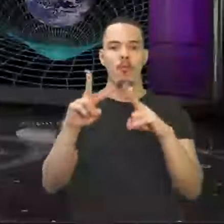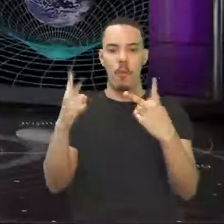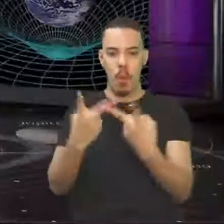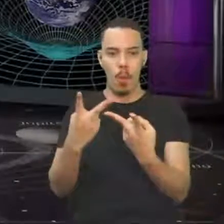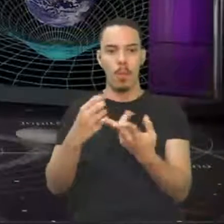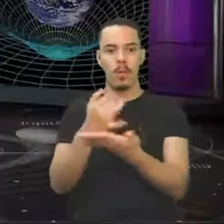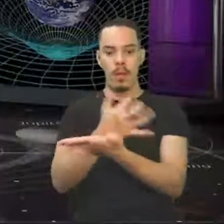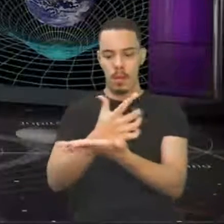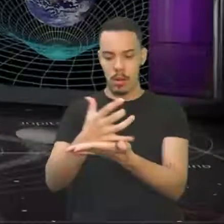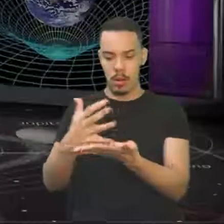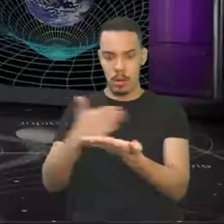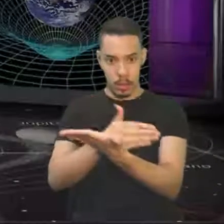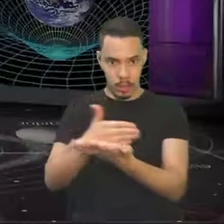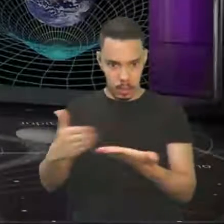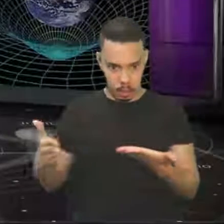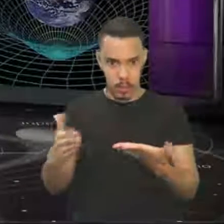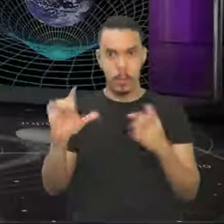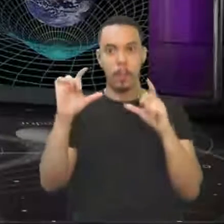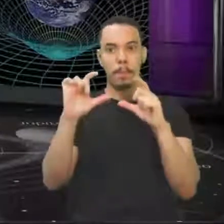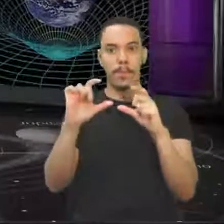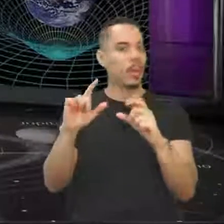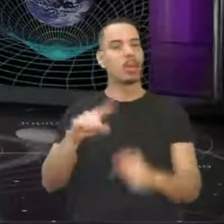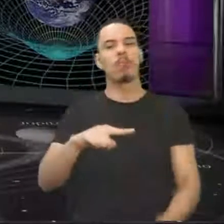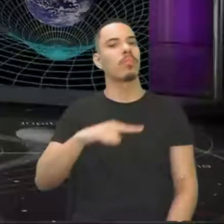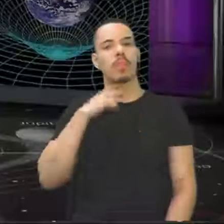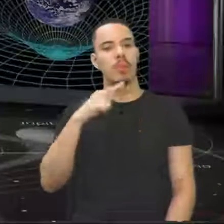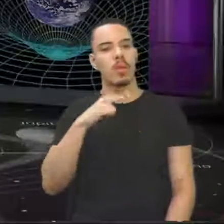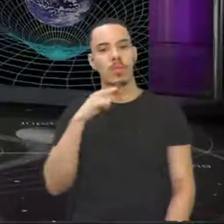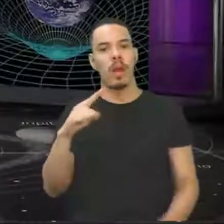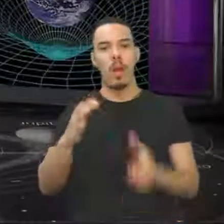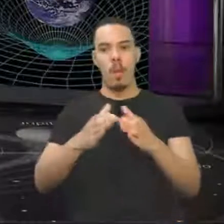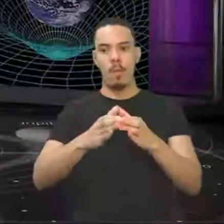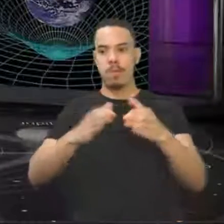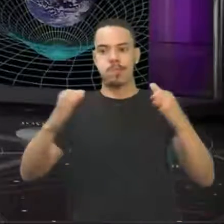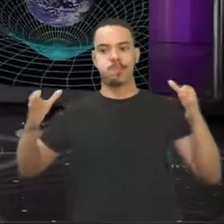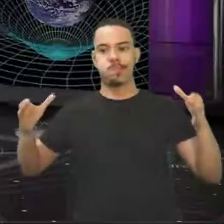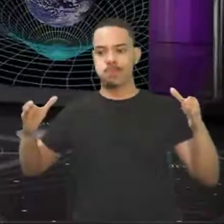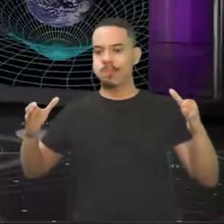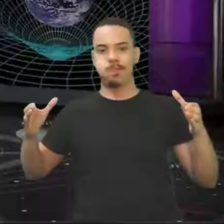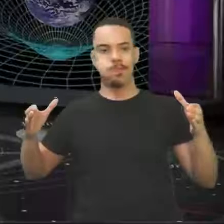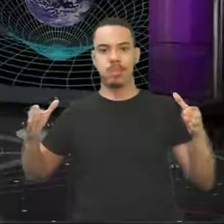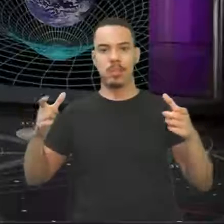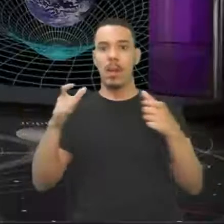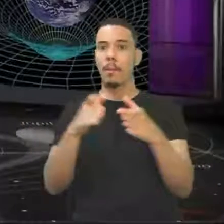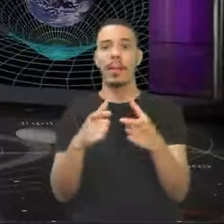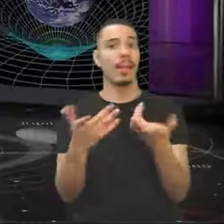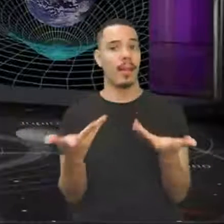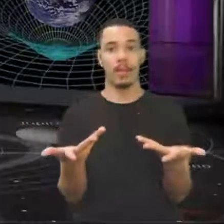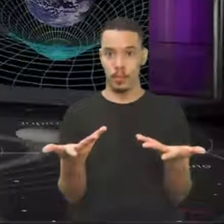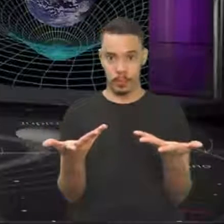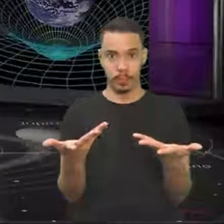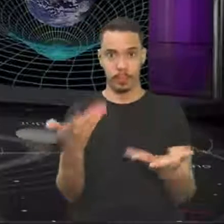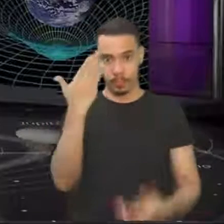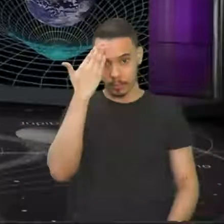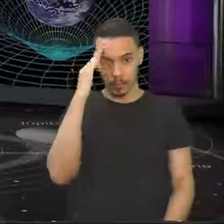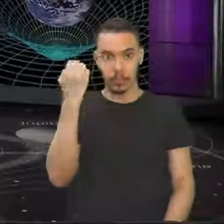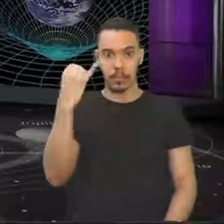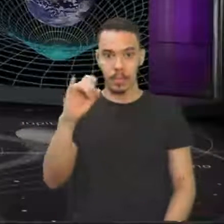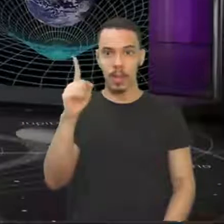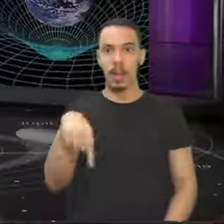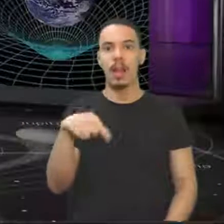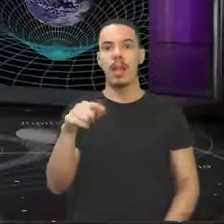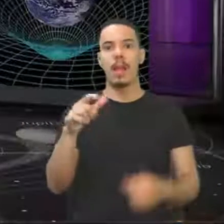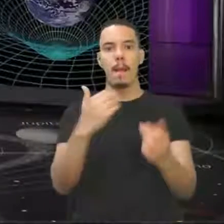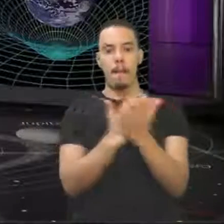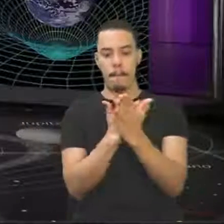se for pequenininho, ele não pode dilatar desse tamanho, desse tamanhozinho, né, se ele é maior, pode